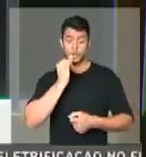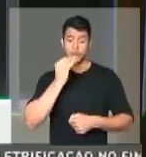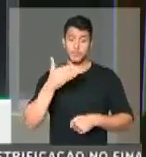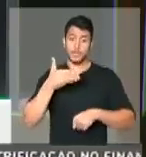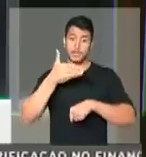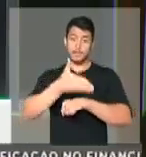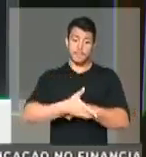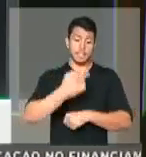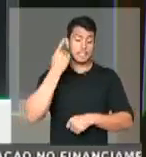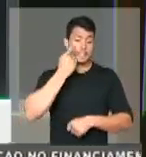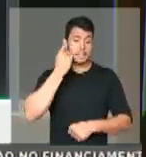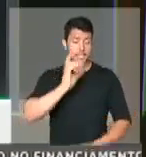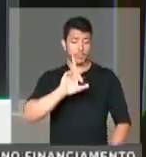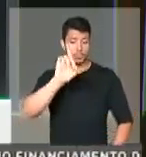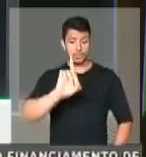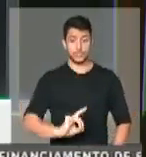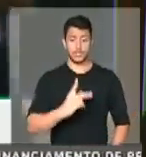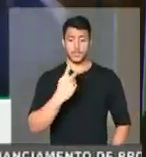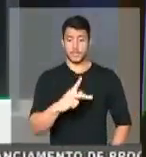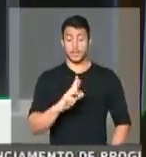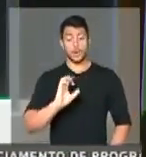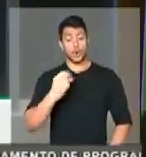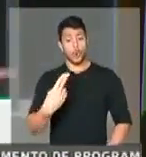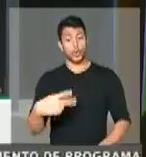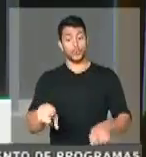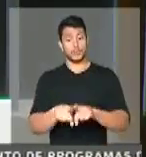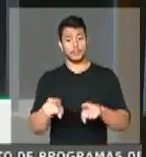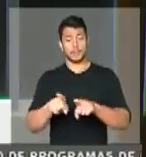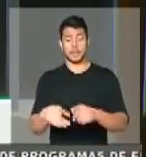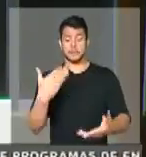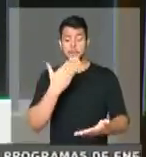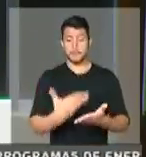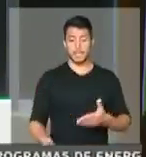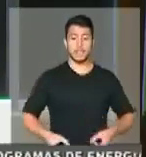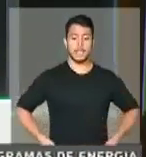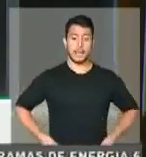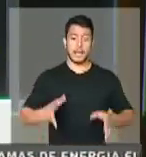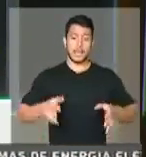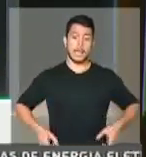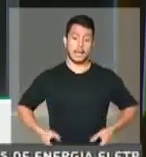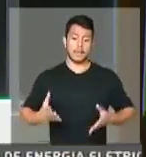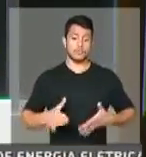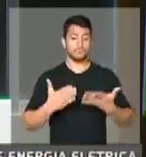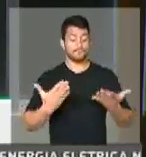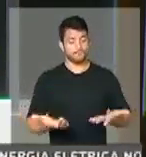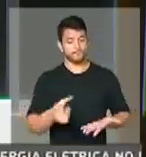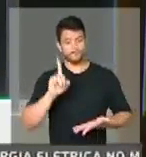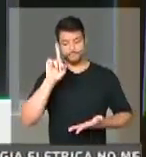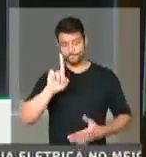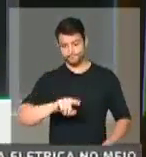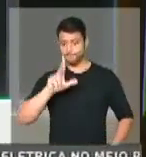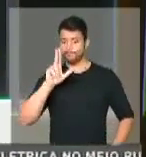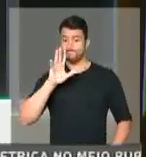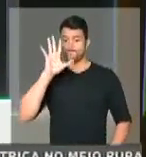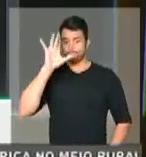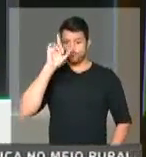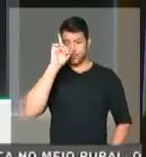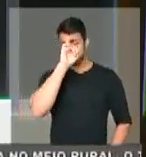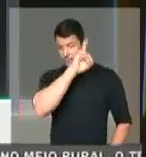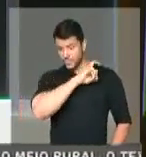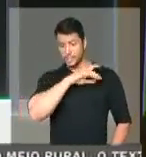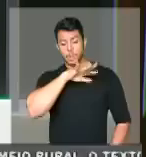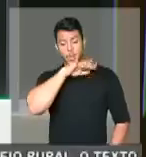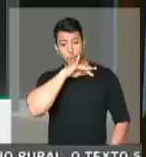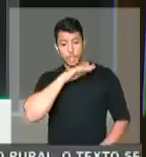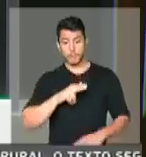só ir atrás daquilo que lhe é de direito, ou mesmo despender mais gastos. No nosso ponto difícil, isso é muito prejudicial aos trabalhadores,